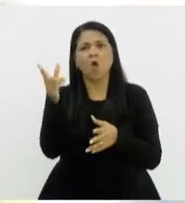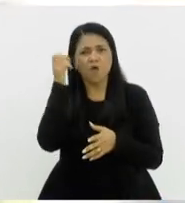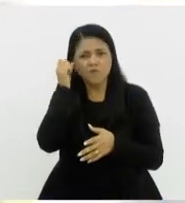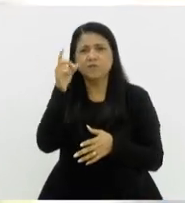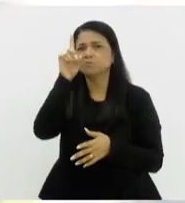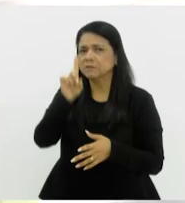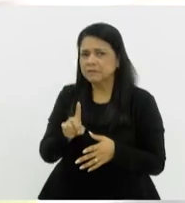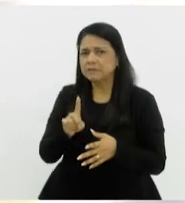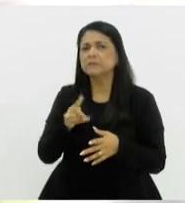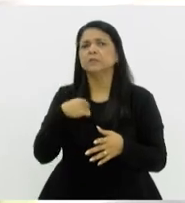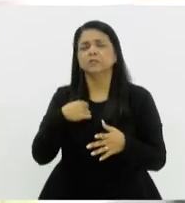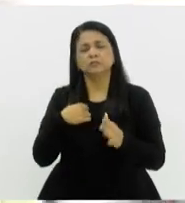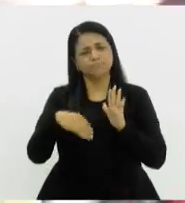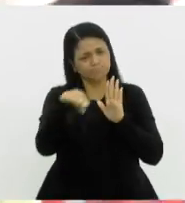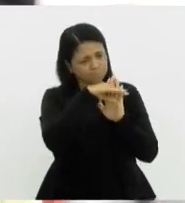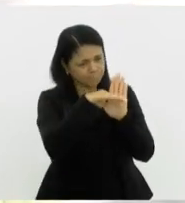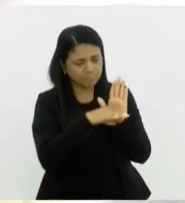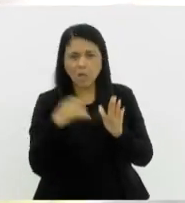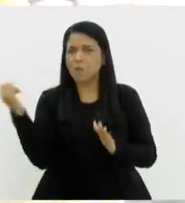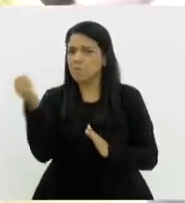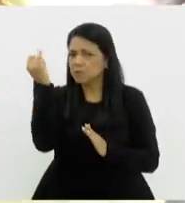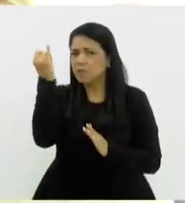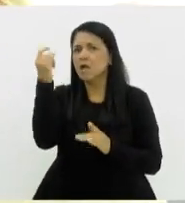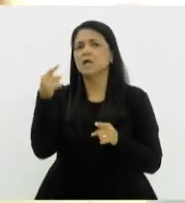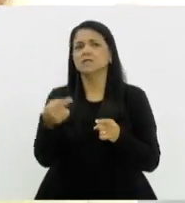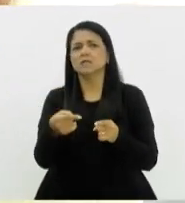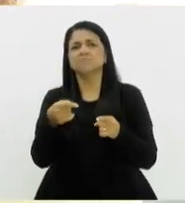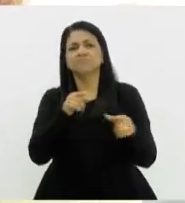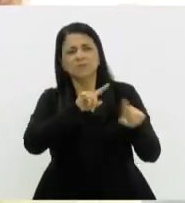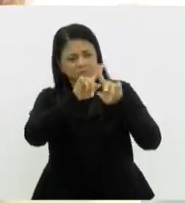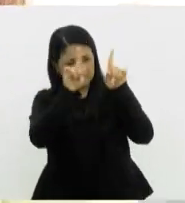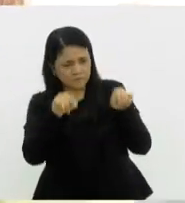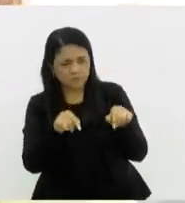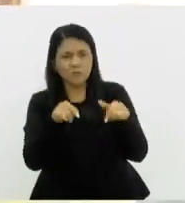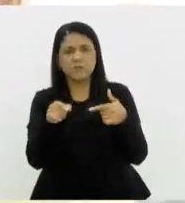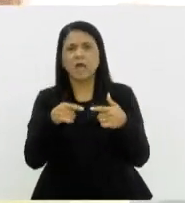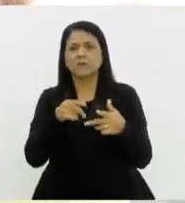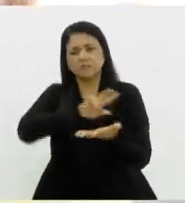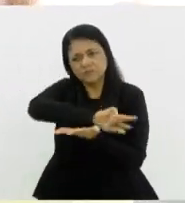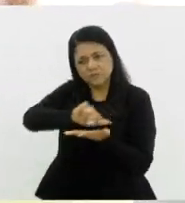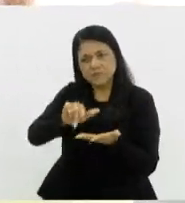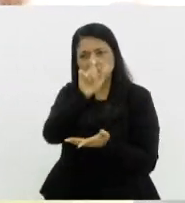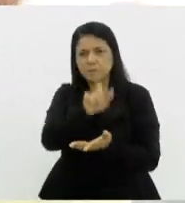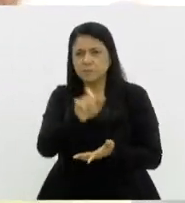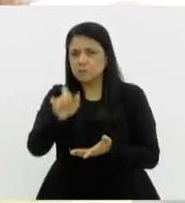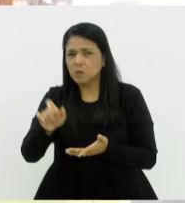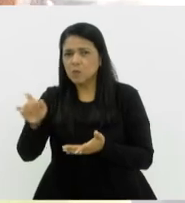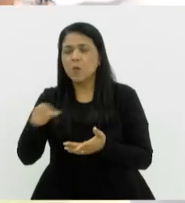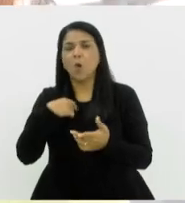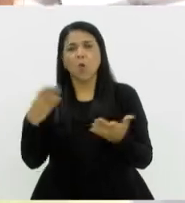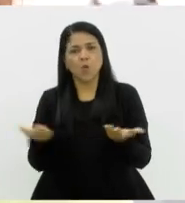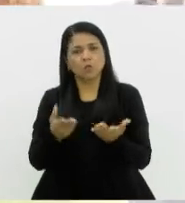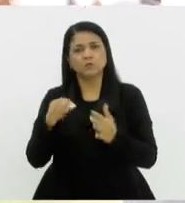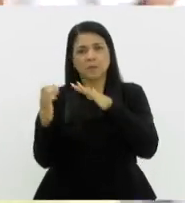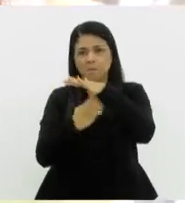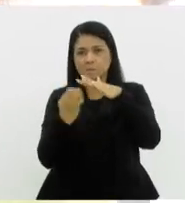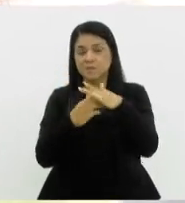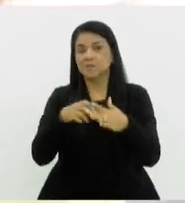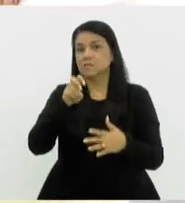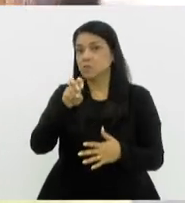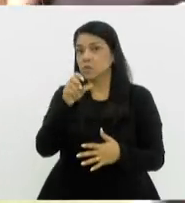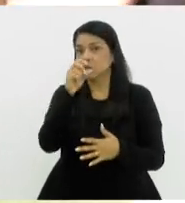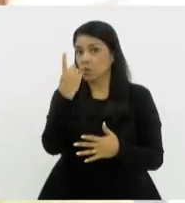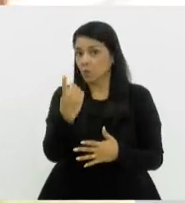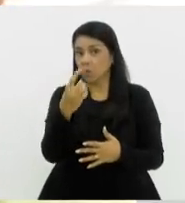pauta muito isso na questão de retenção de funcionários, diversidade das pessoas. Hoje a empresa já está com mais de 51%